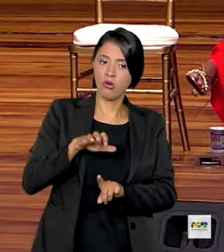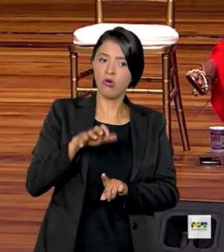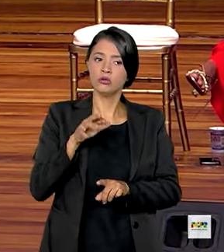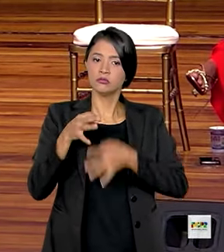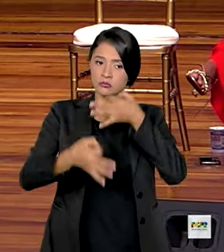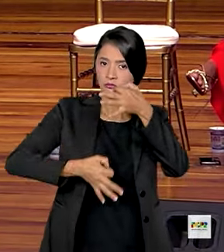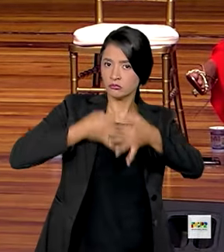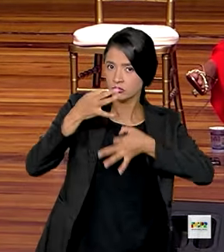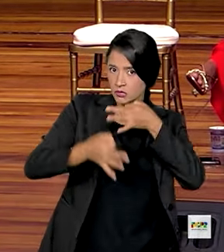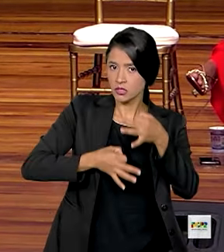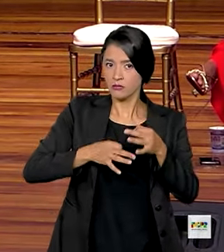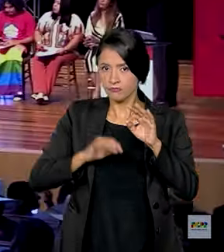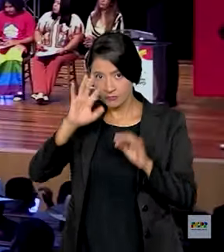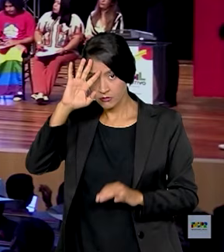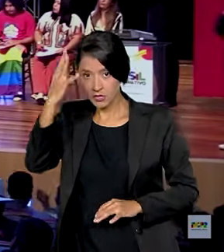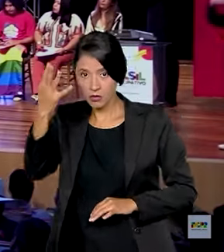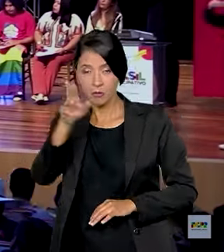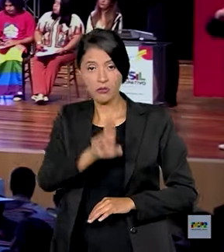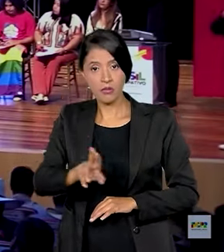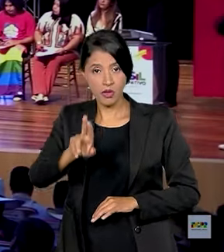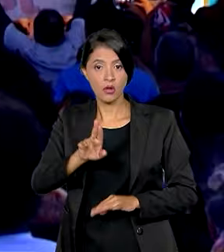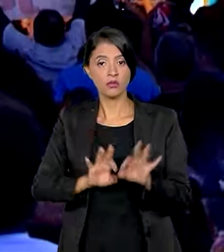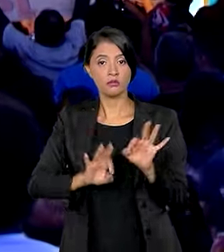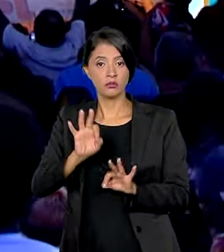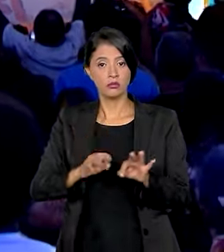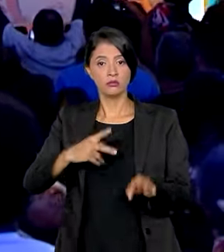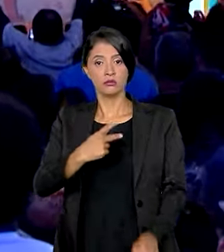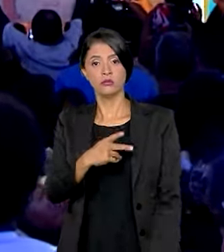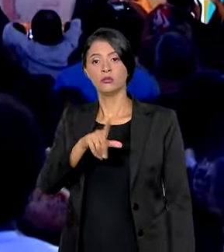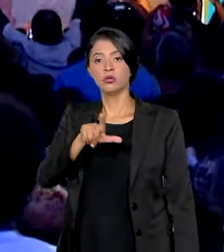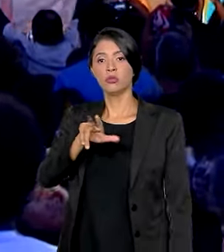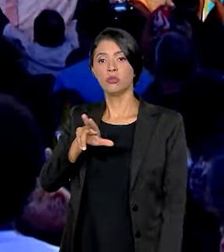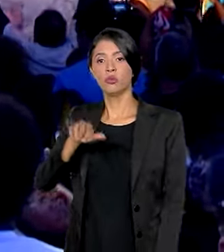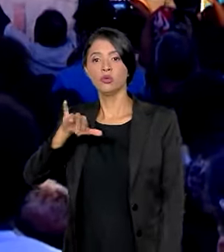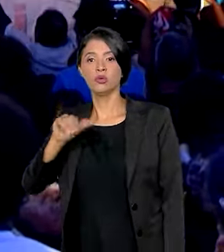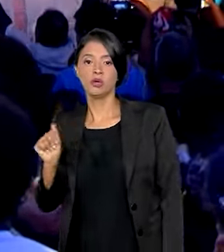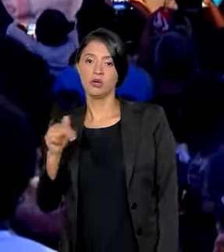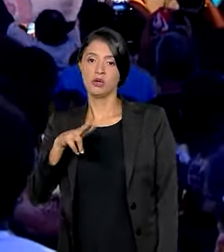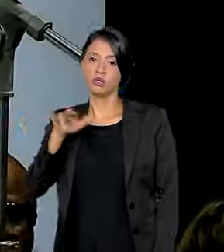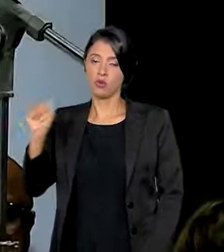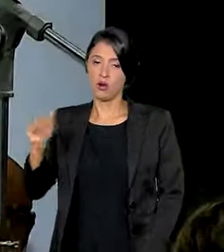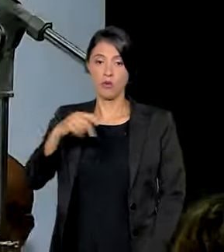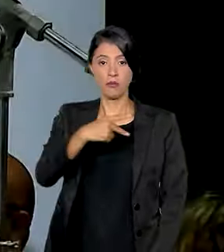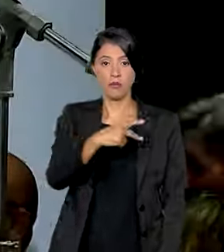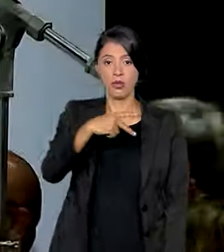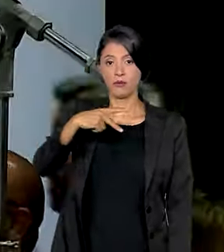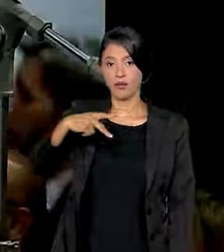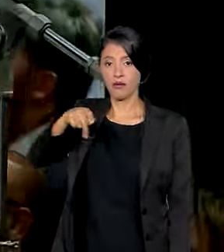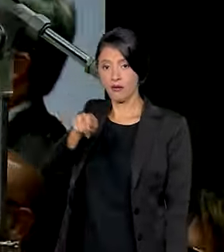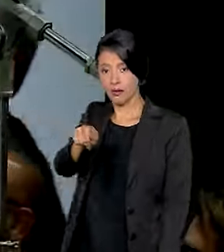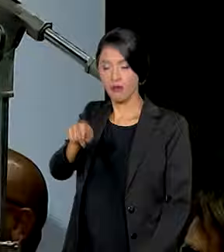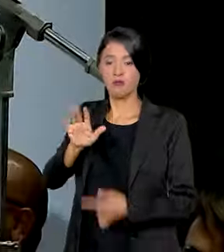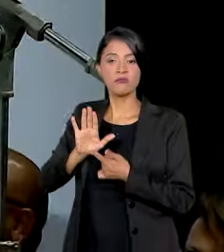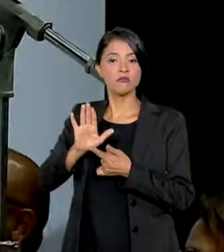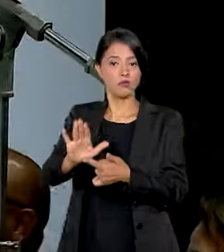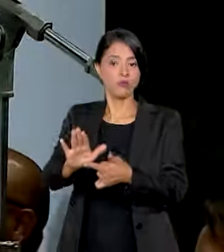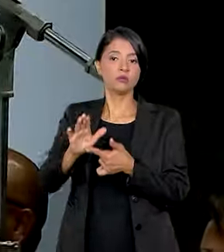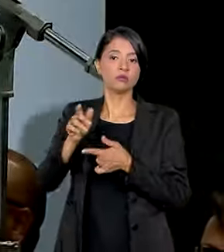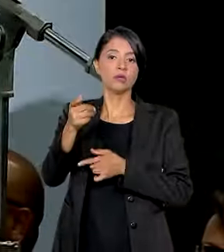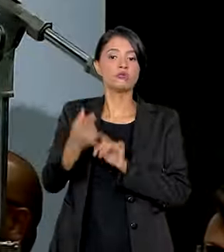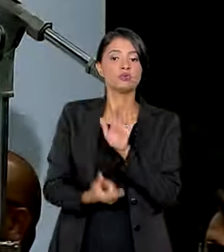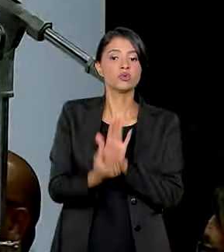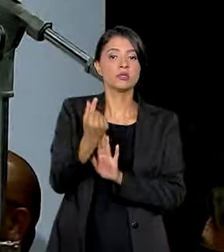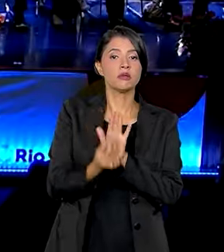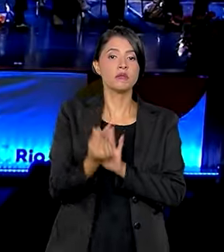pôde influenciar nessa decisão por meio do Plano Plurianual Participativo. O PPA define a